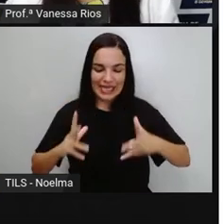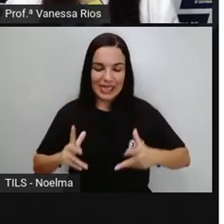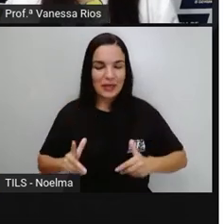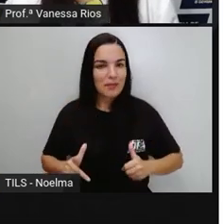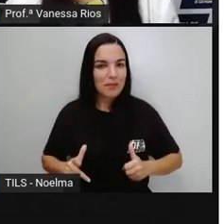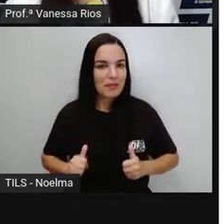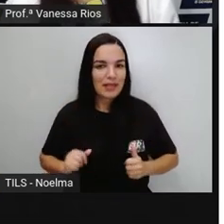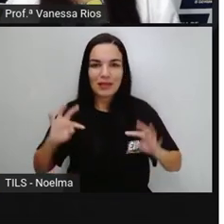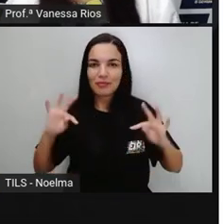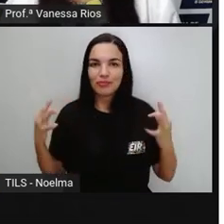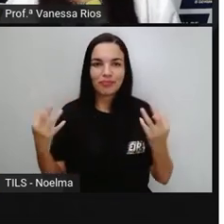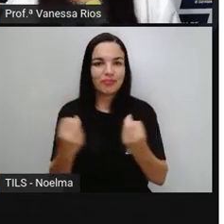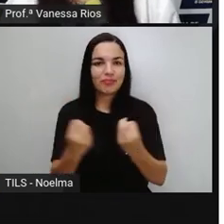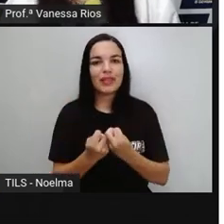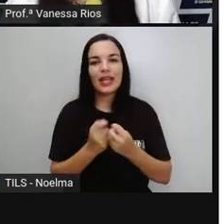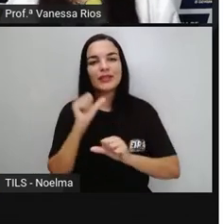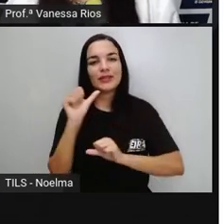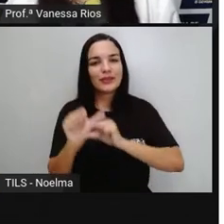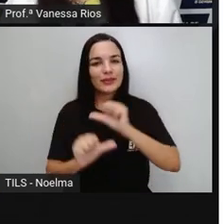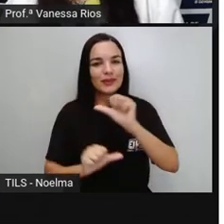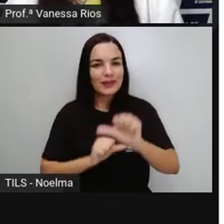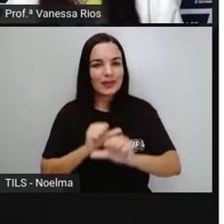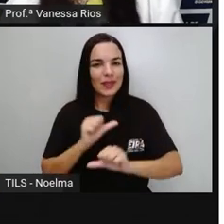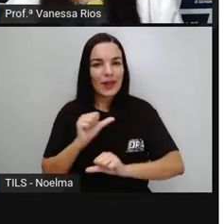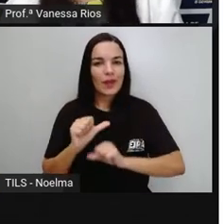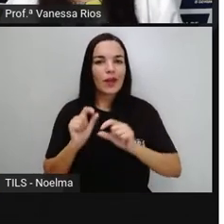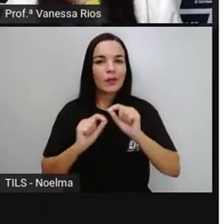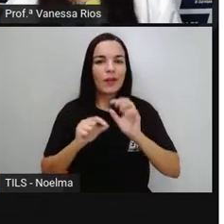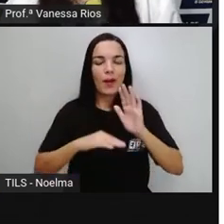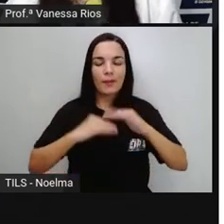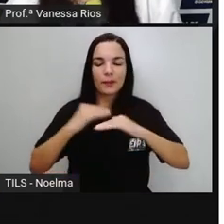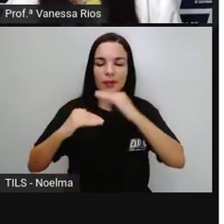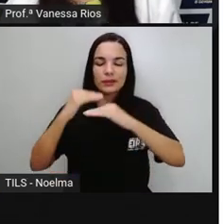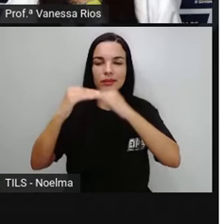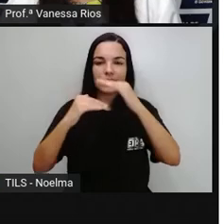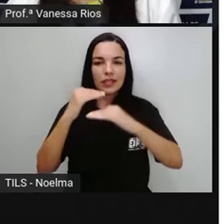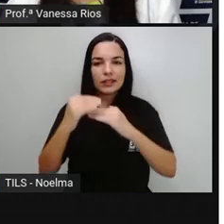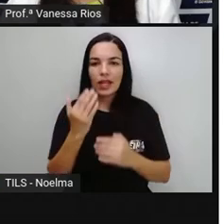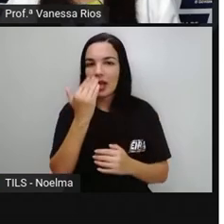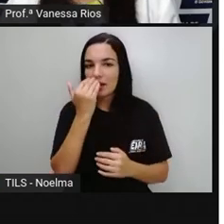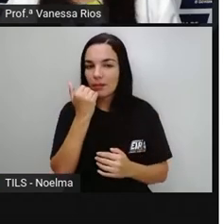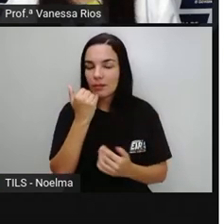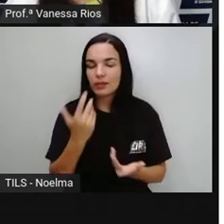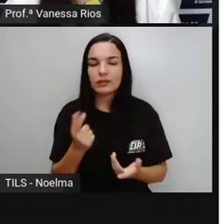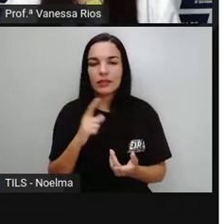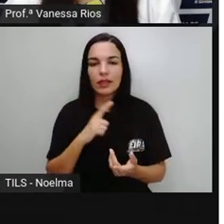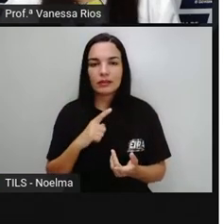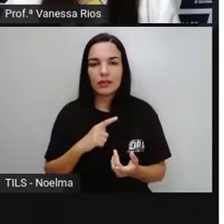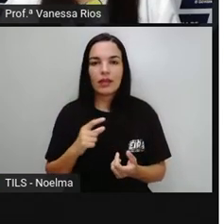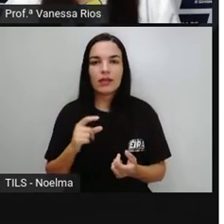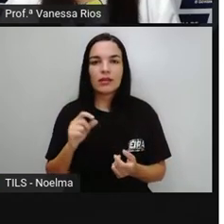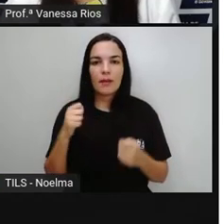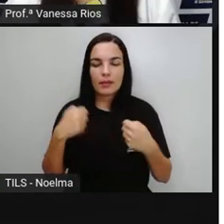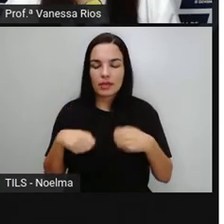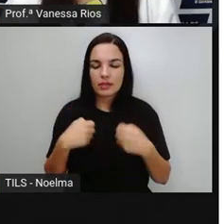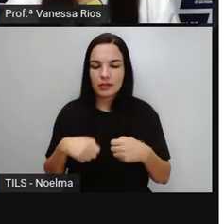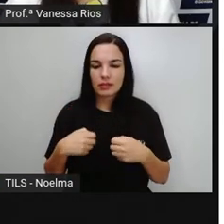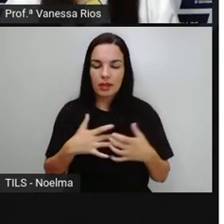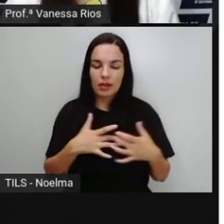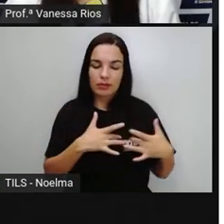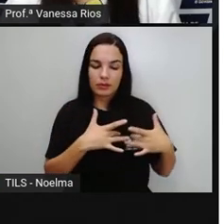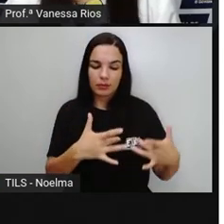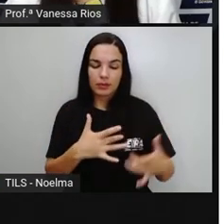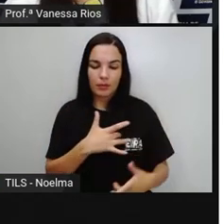limpeza E tornando O processo de alimentação A ingestão dos alimentos Algo que realmente Contribui para a nossa